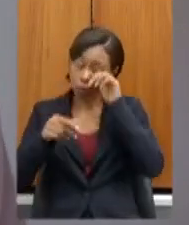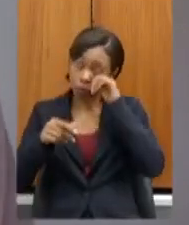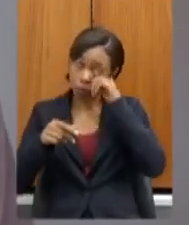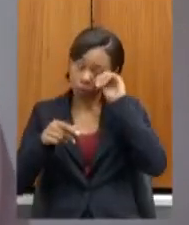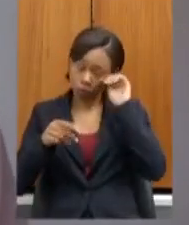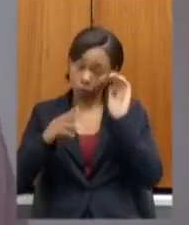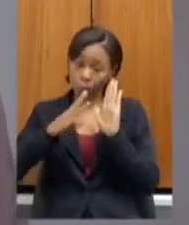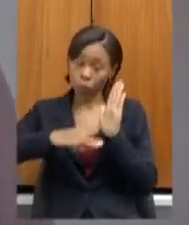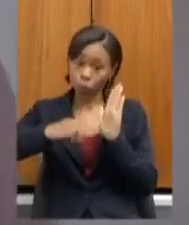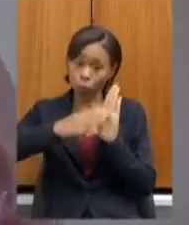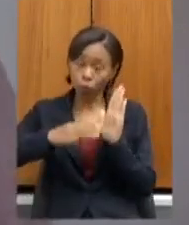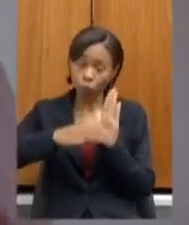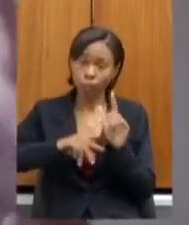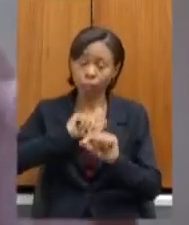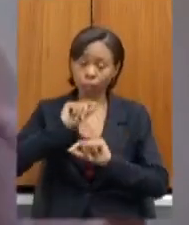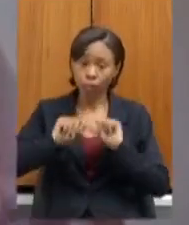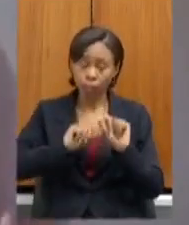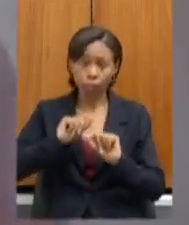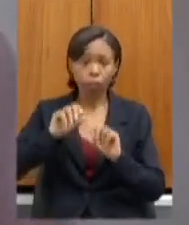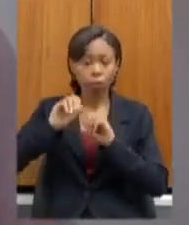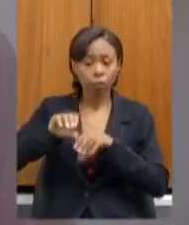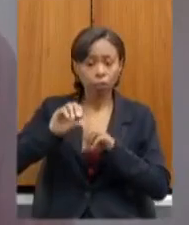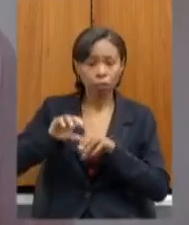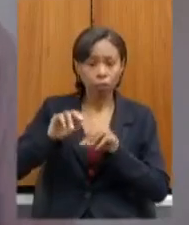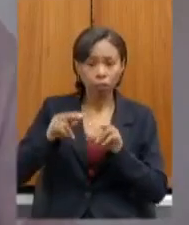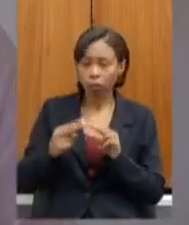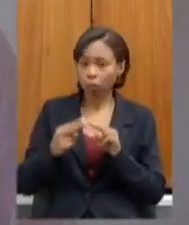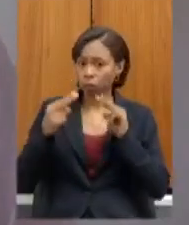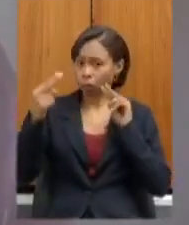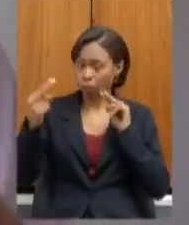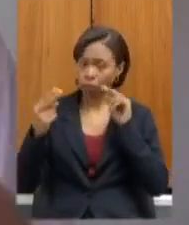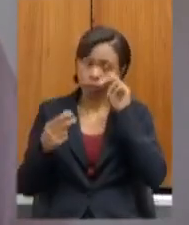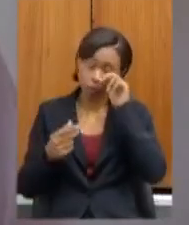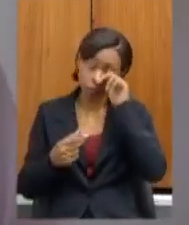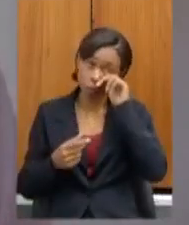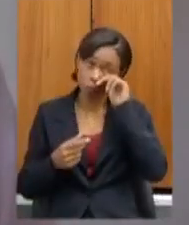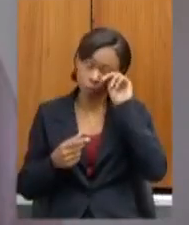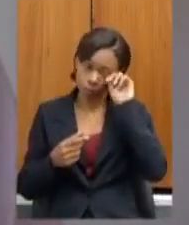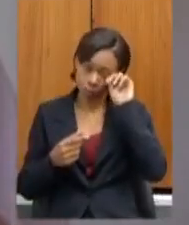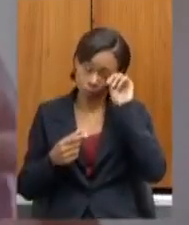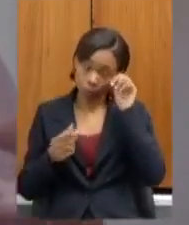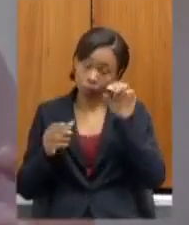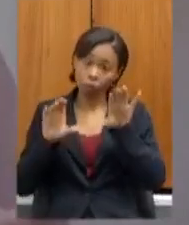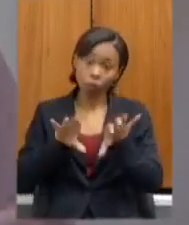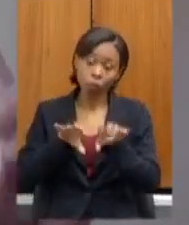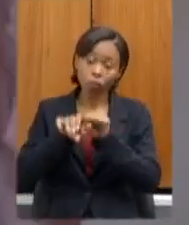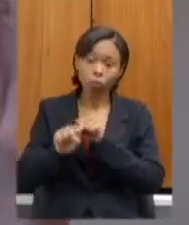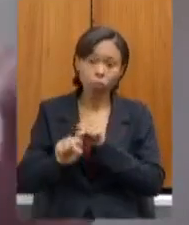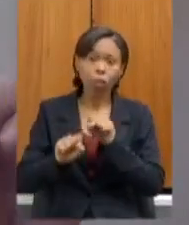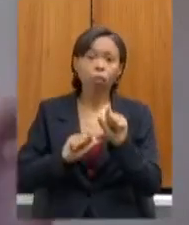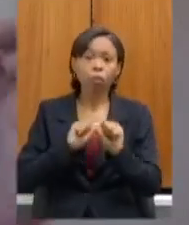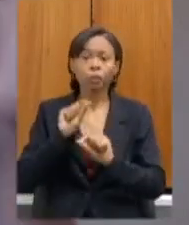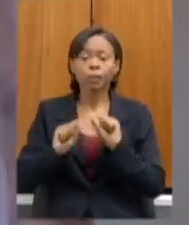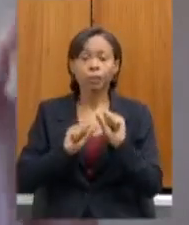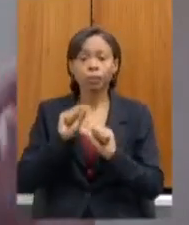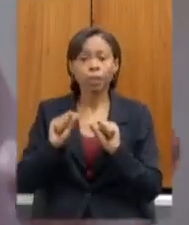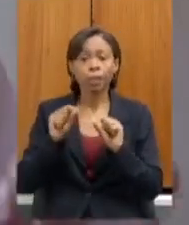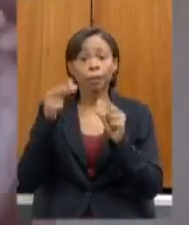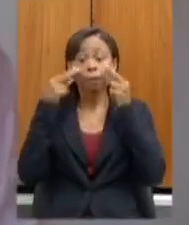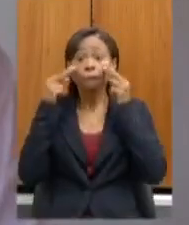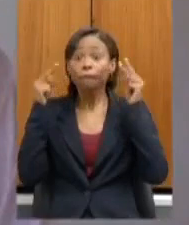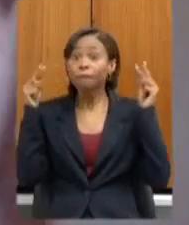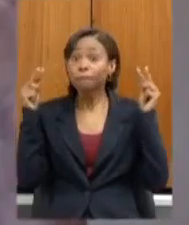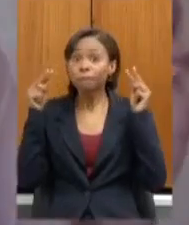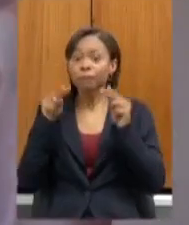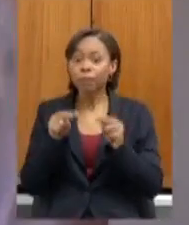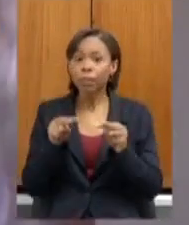estudos não presencial trazendo o processo de formação não sei se o deputado ainda está aí deputado a visão muito precisa de quais são